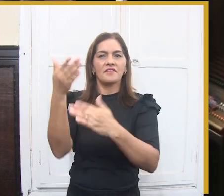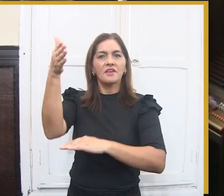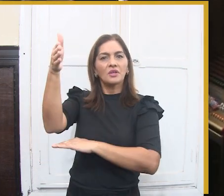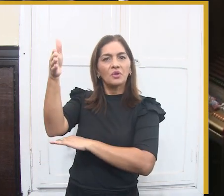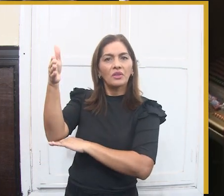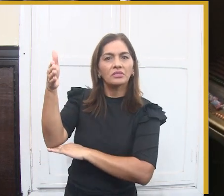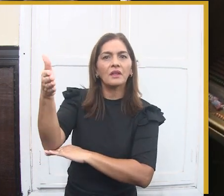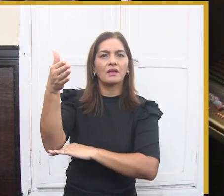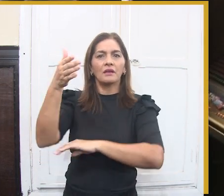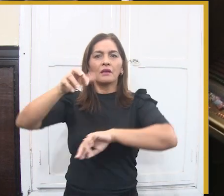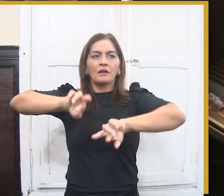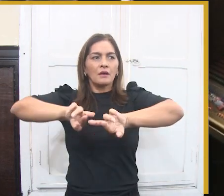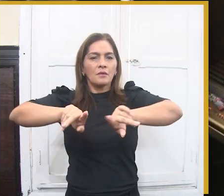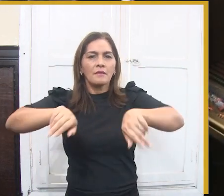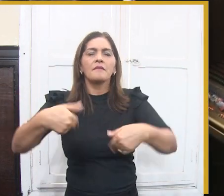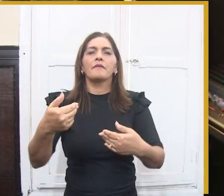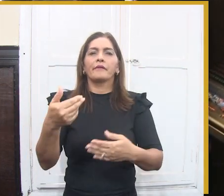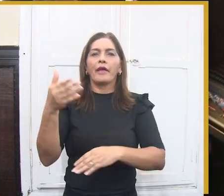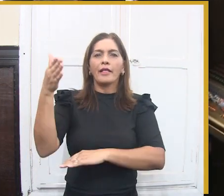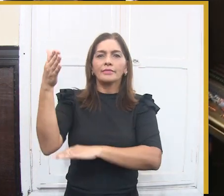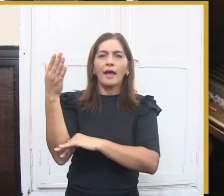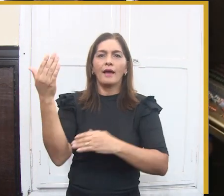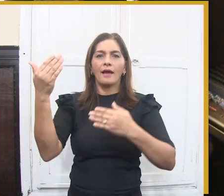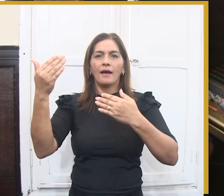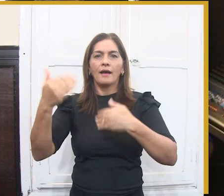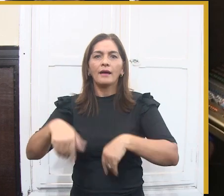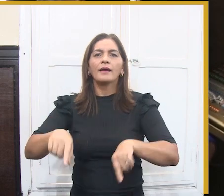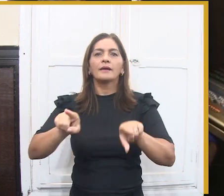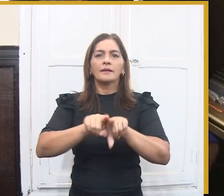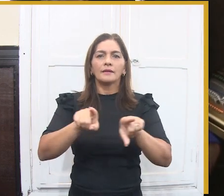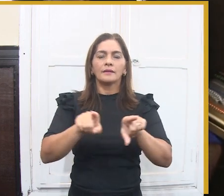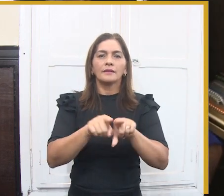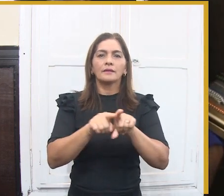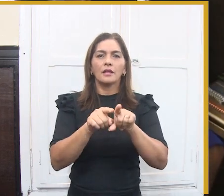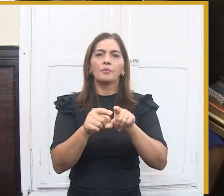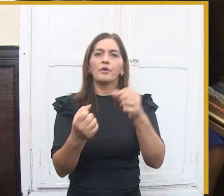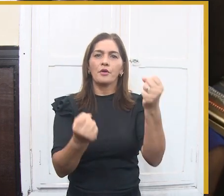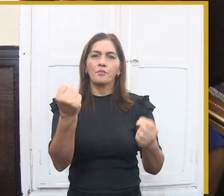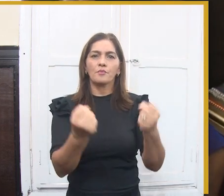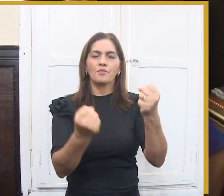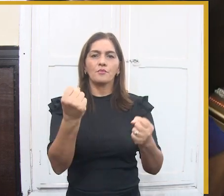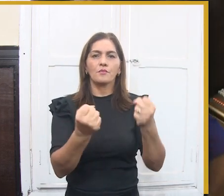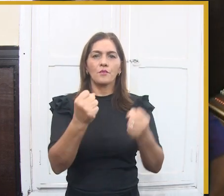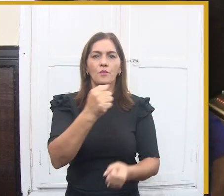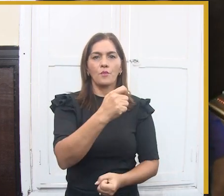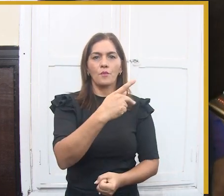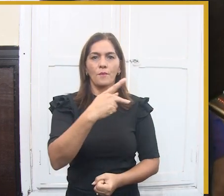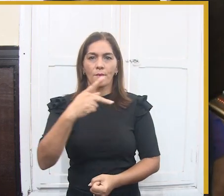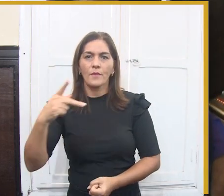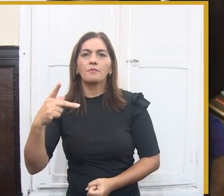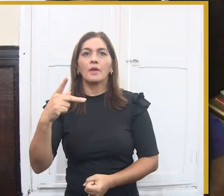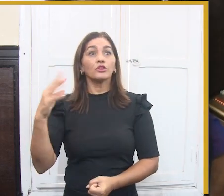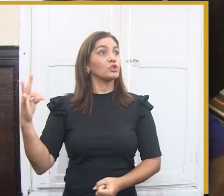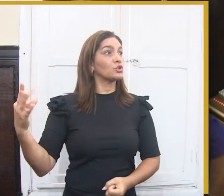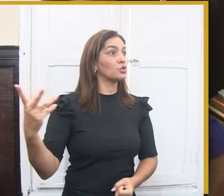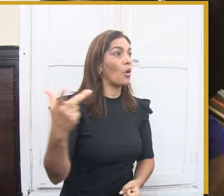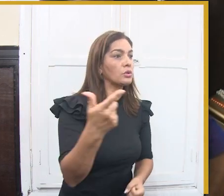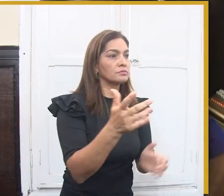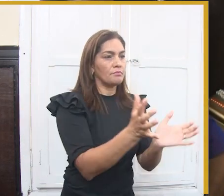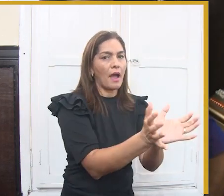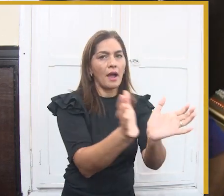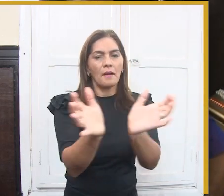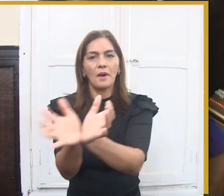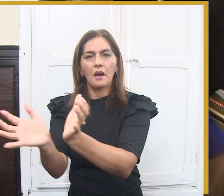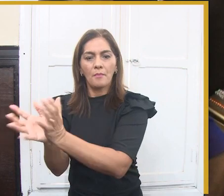nome, eu quero renovar o agradecimento específico seu, mas também de toda a rede de bares, de restaurantes, de